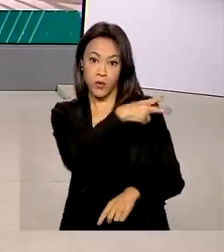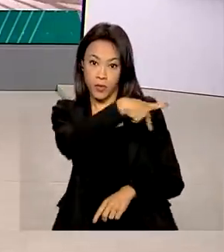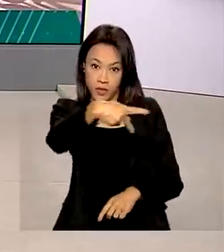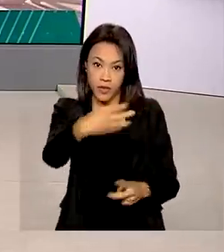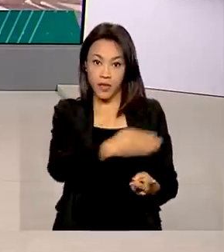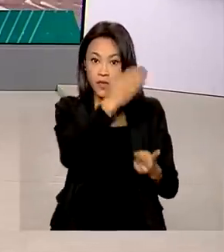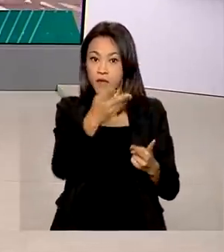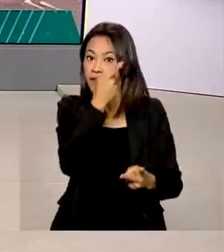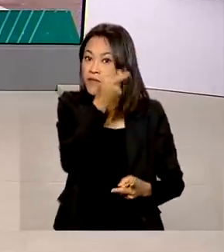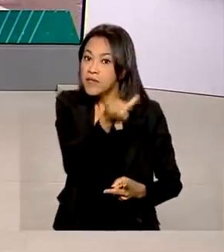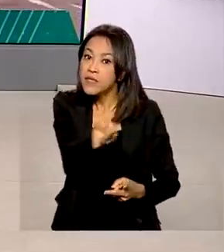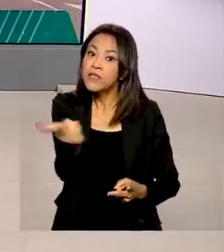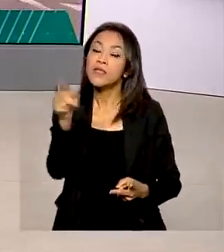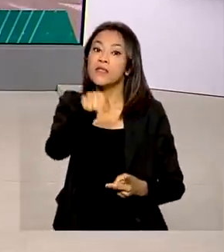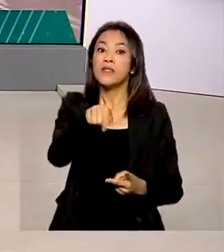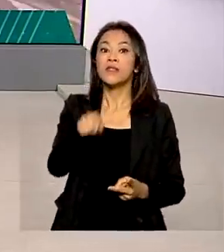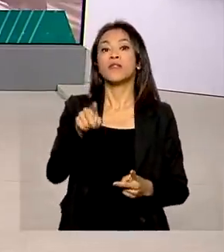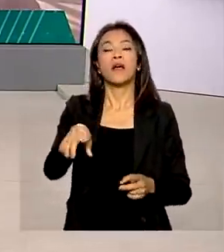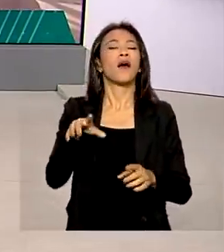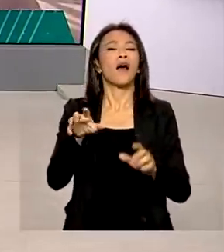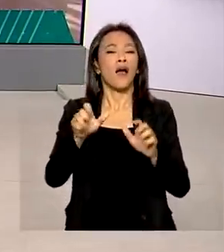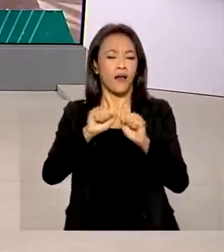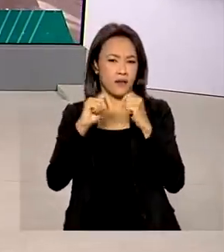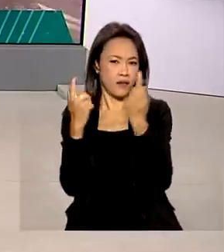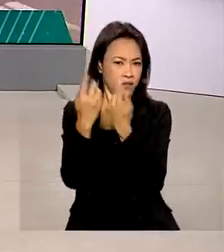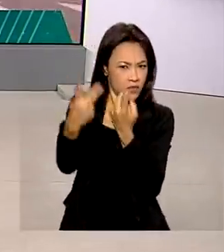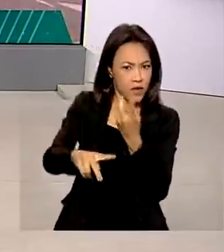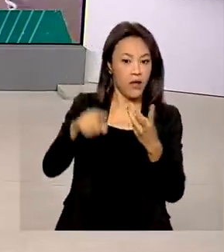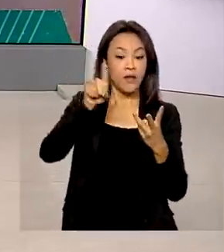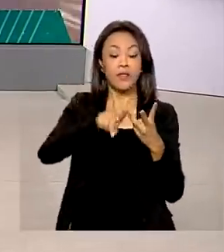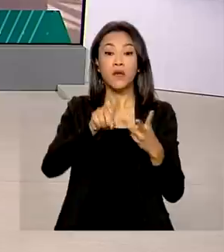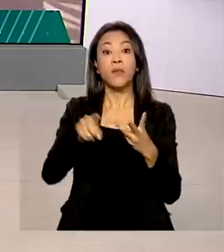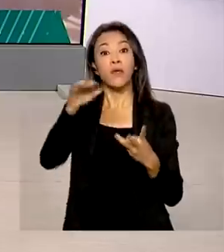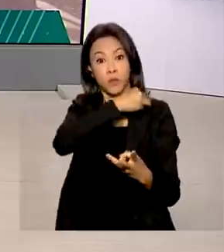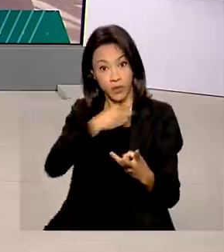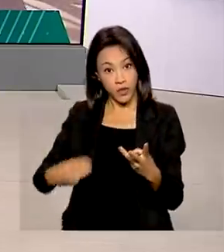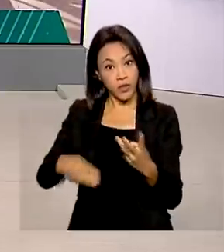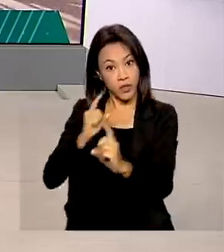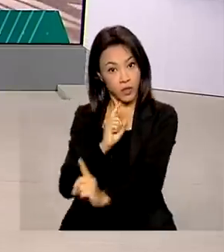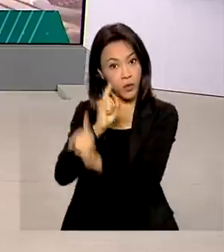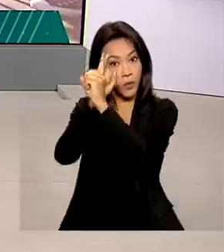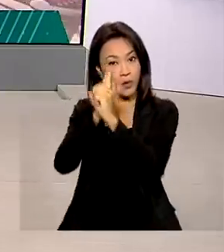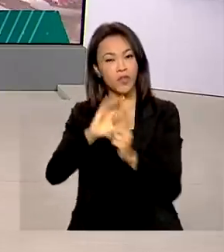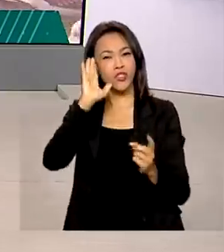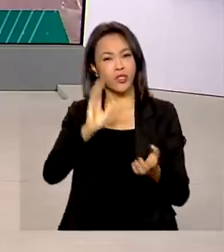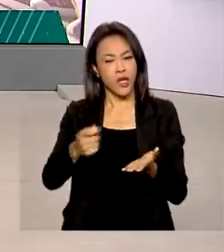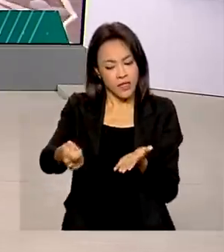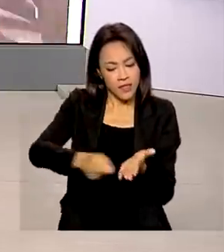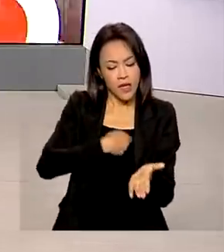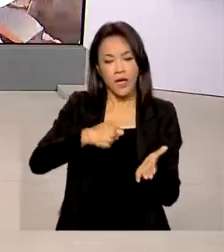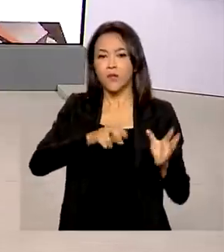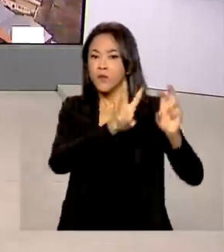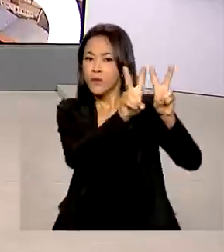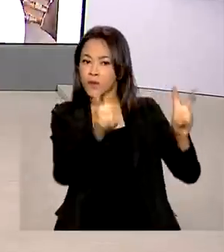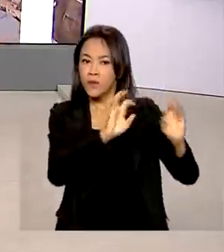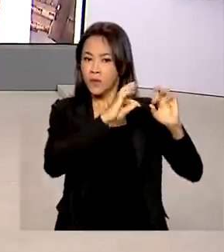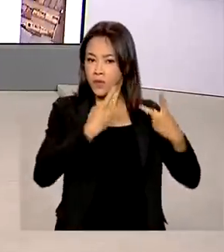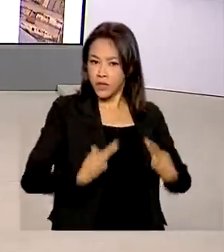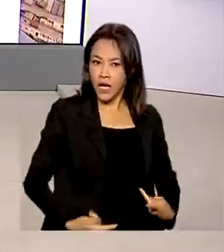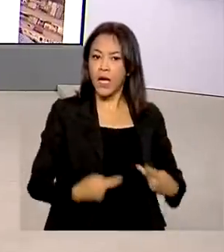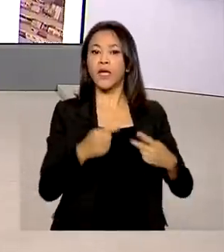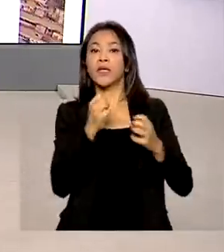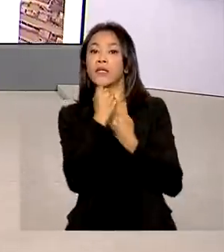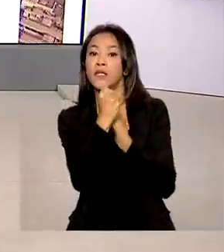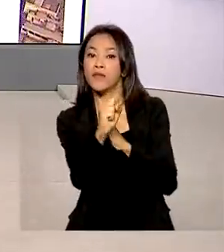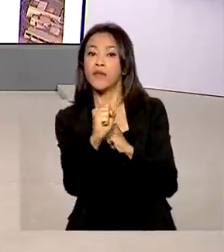visita ao parlamento e reunião bilateral com o primeiro-ministro, Victor Orbán, quando foram assinados acordos nas áreas humanitária, de